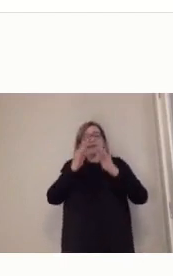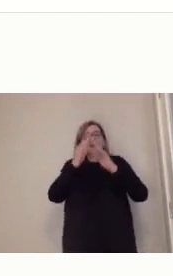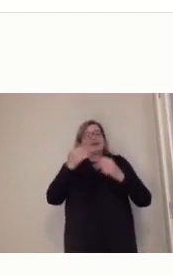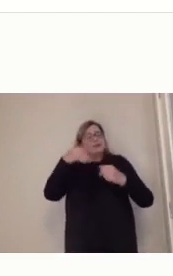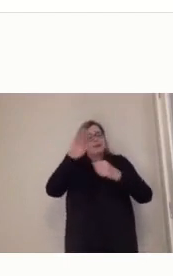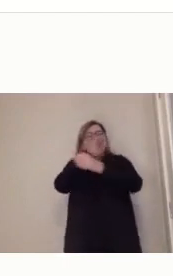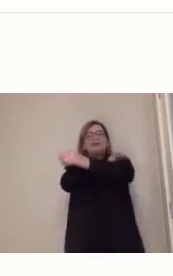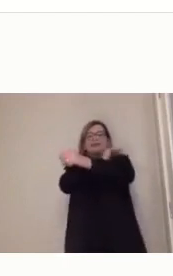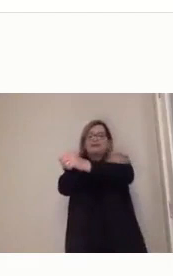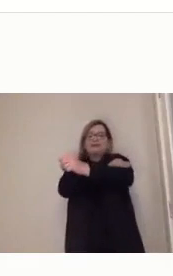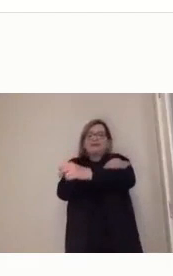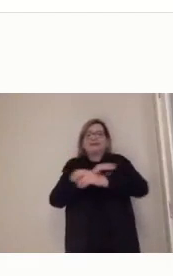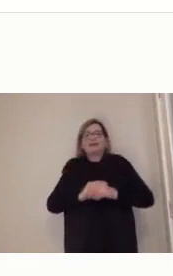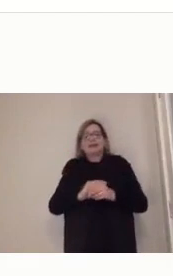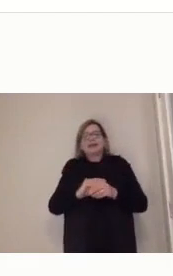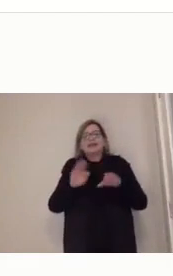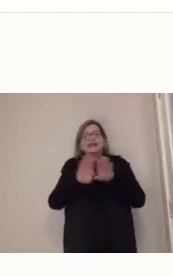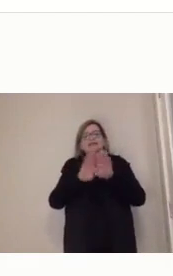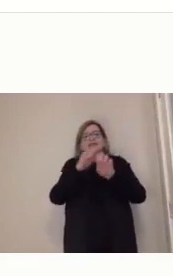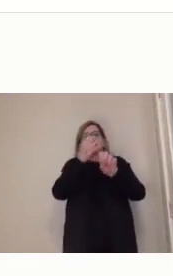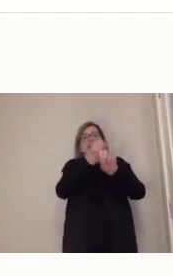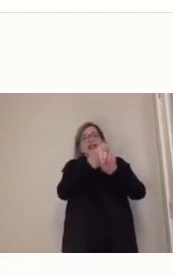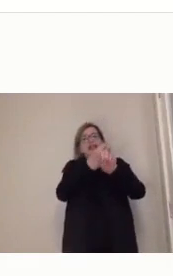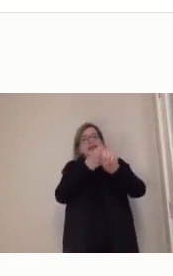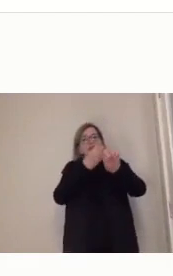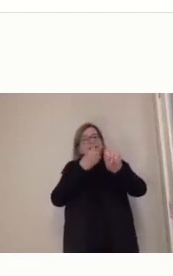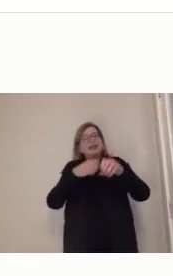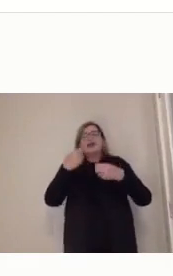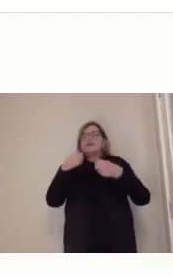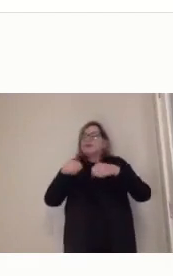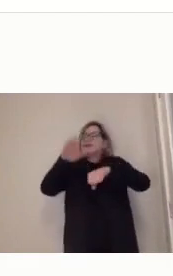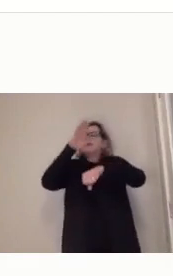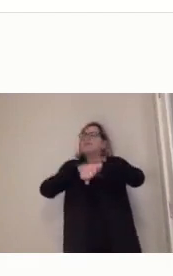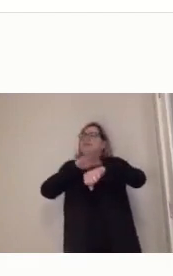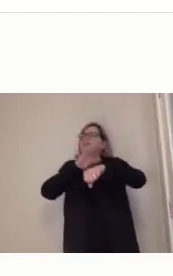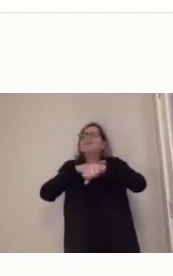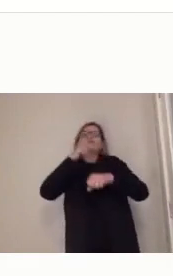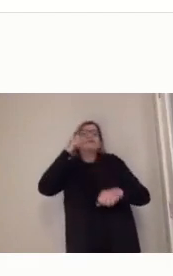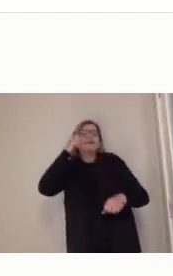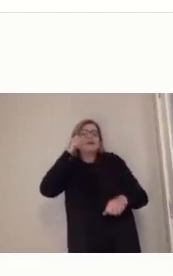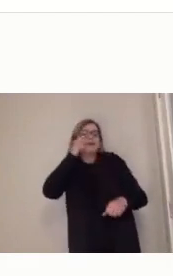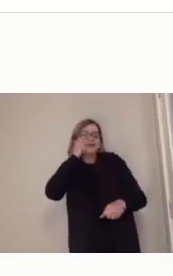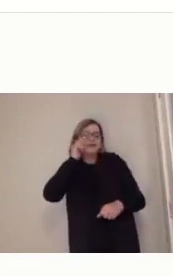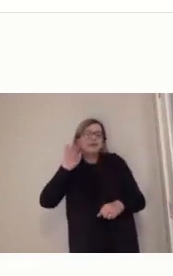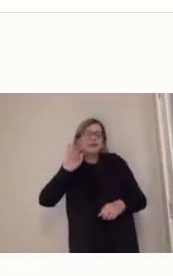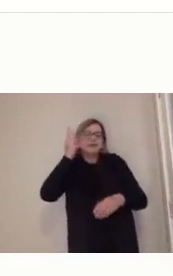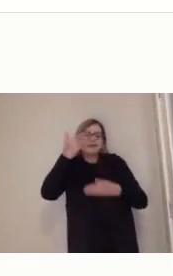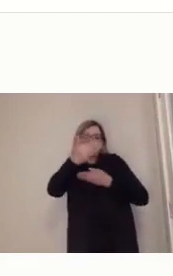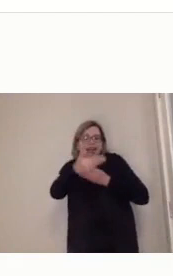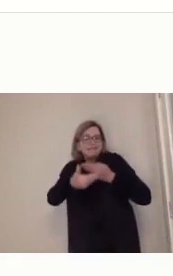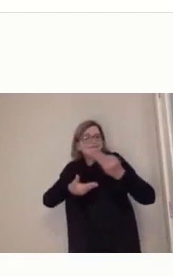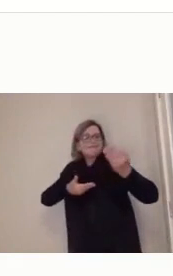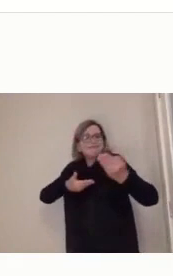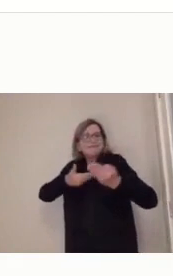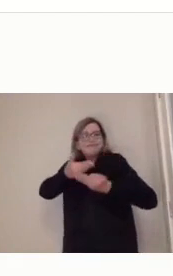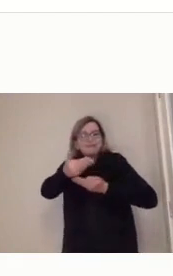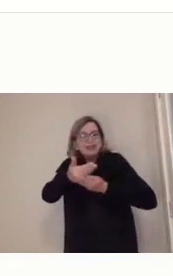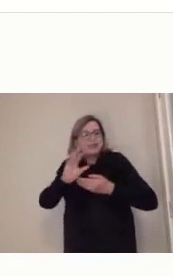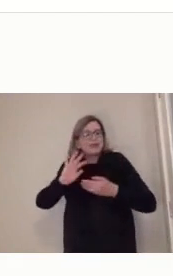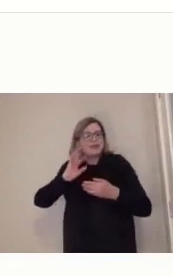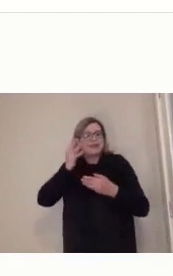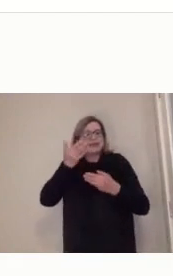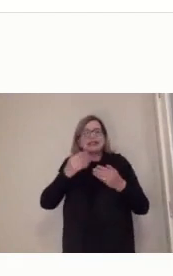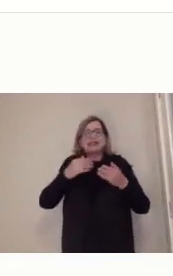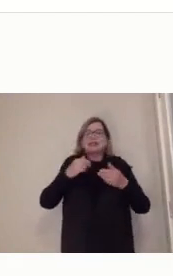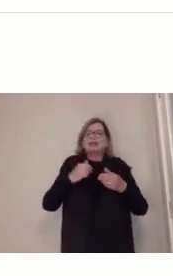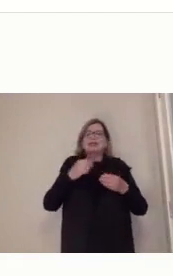maior, para uma conexão maior ainda com os nossos alunos. Então, nessas nossas primeiras disciplinas, a gente não vai ter momentos